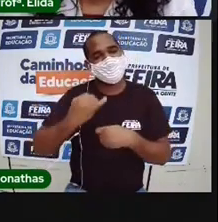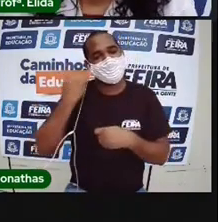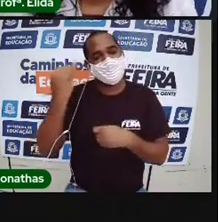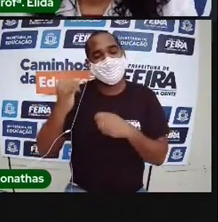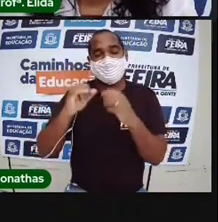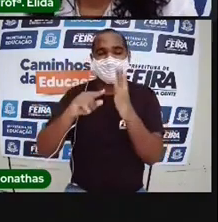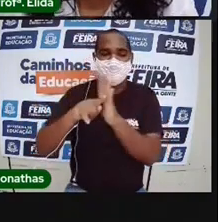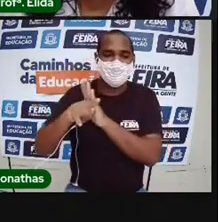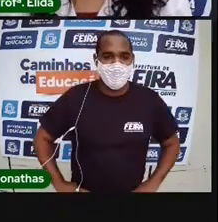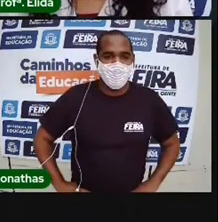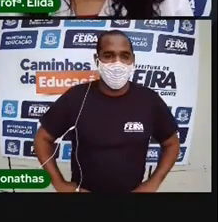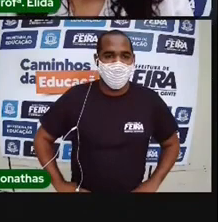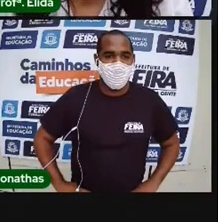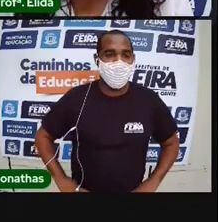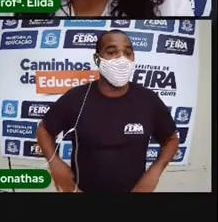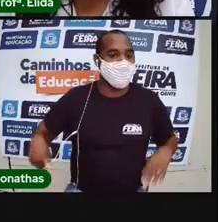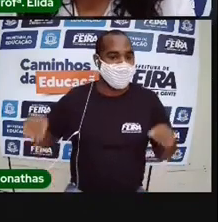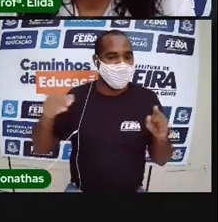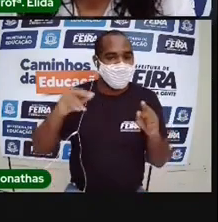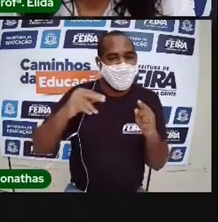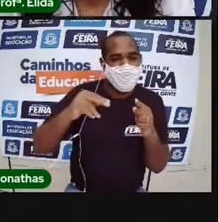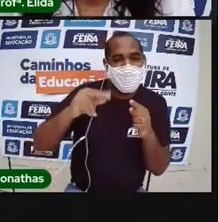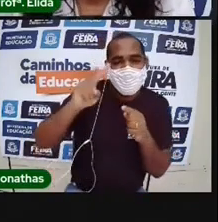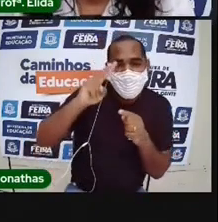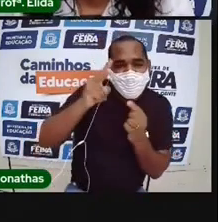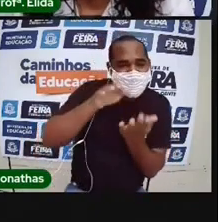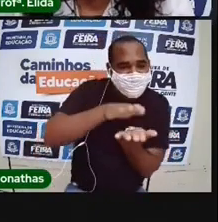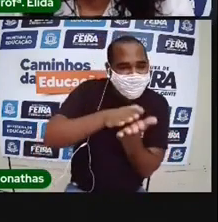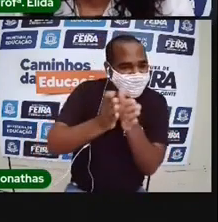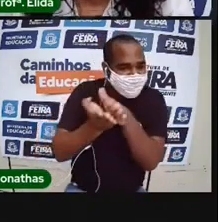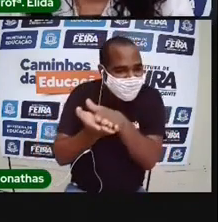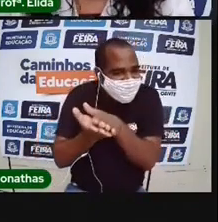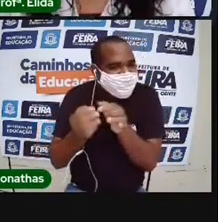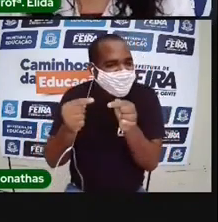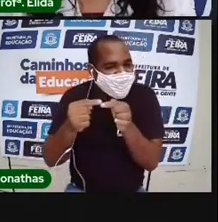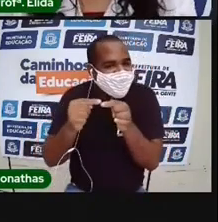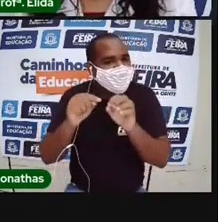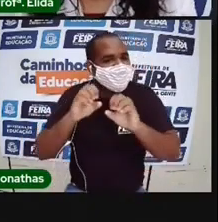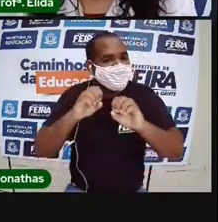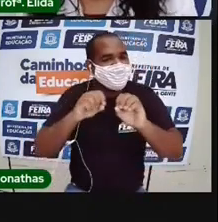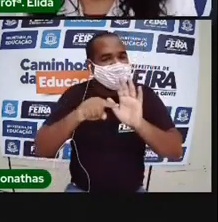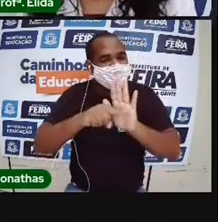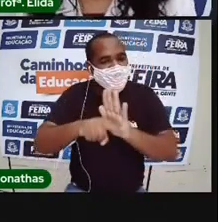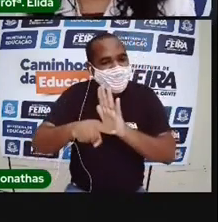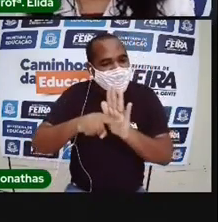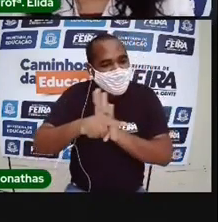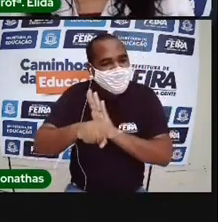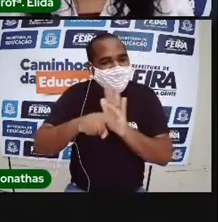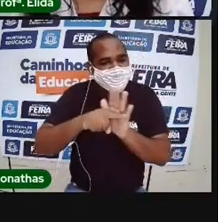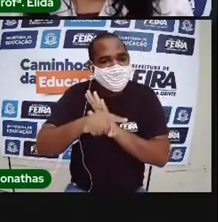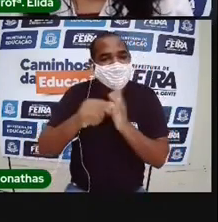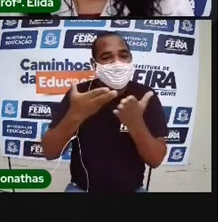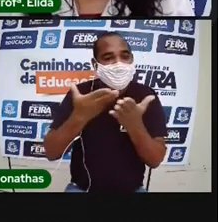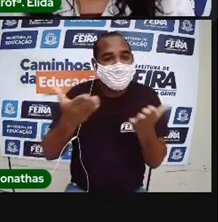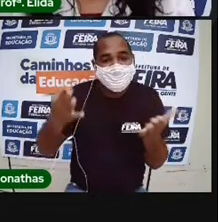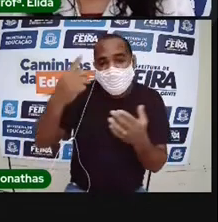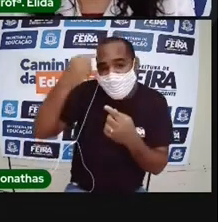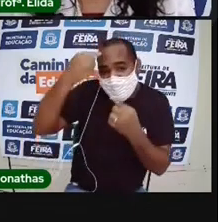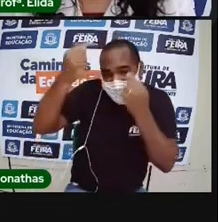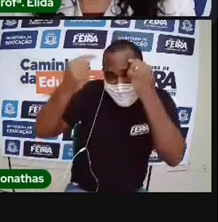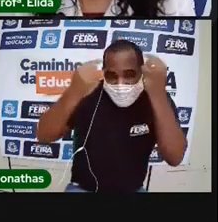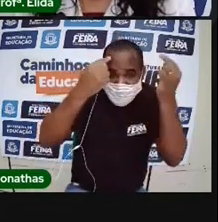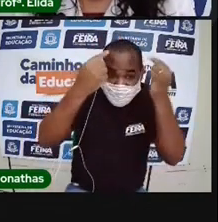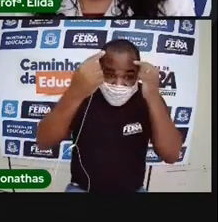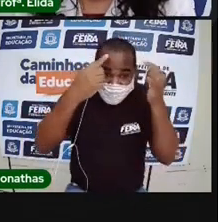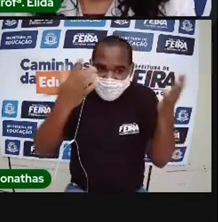perguntas, tá bom? Na segunda folha da sua atividade, tem bem assim. Nas adivinhas que você